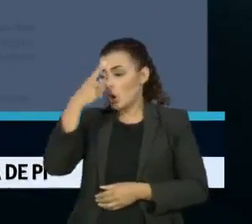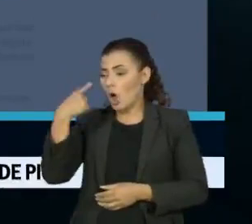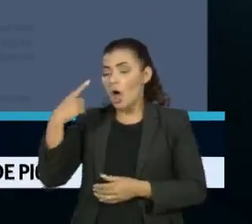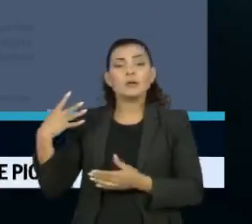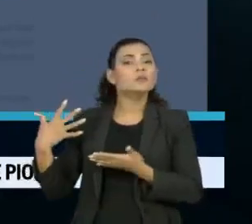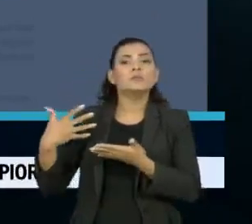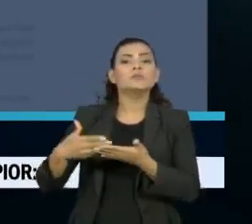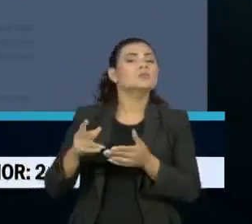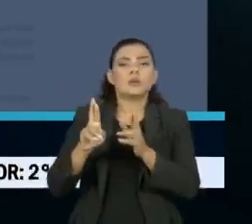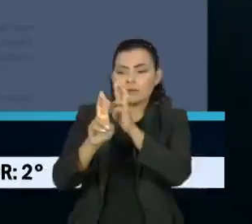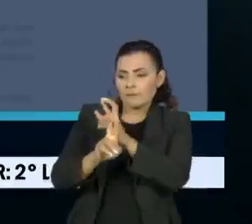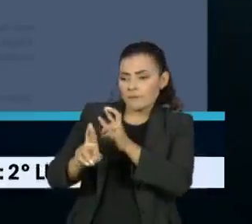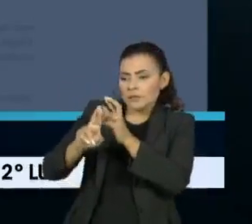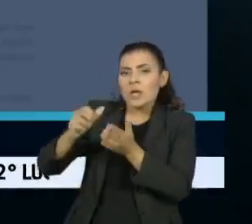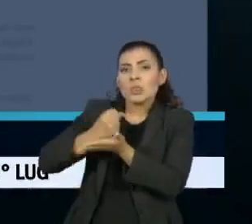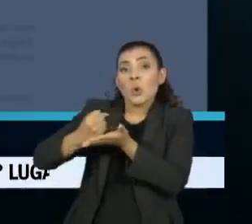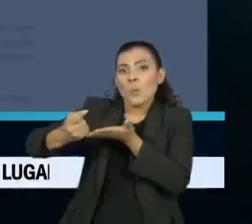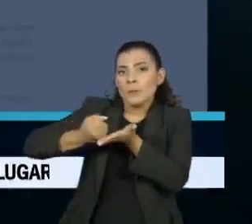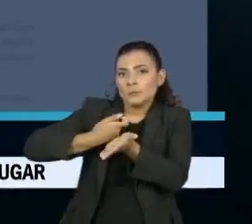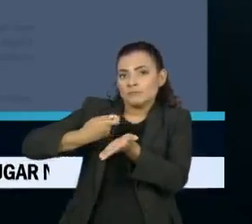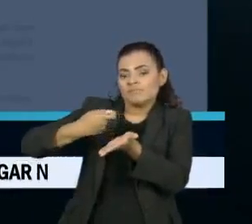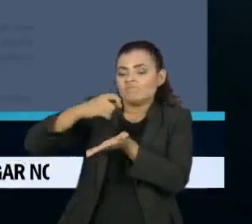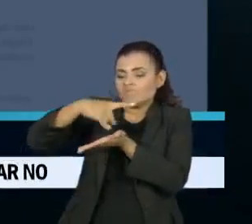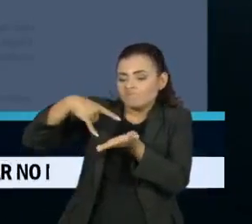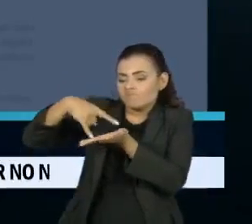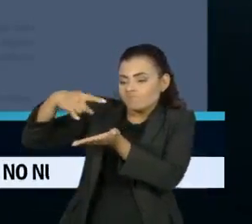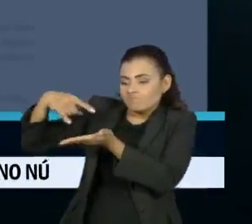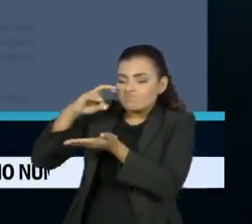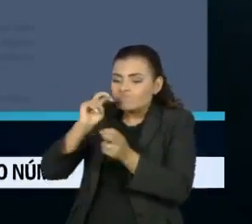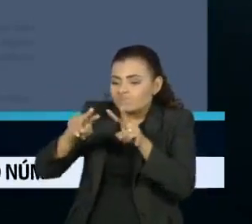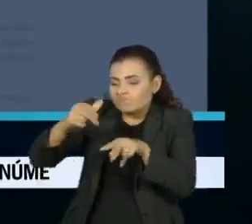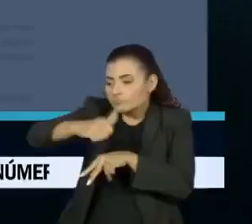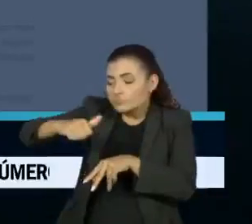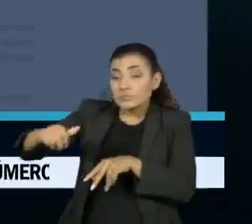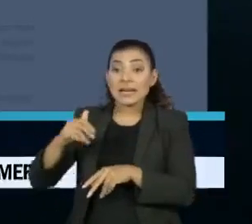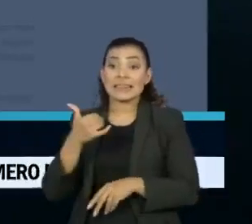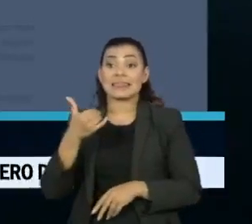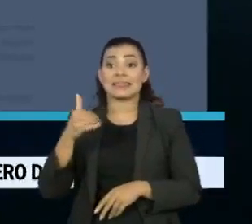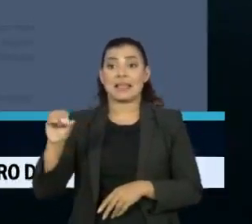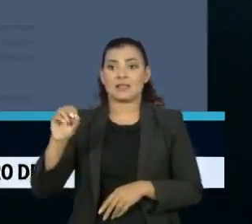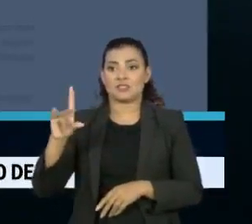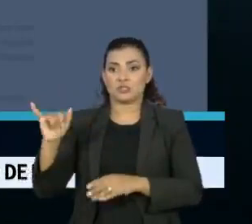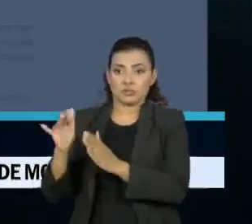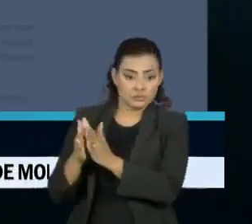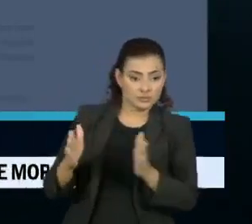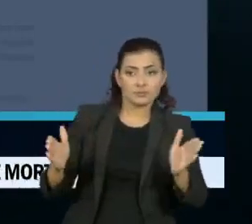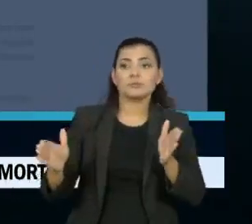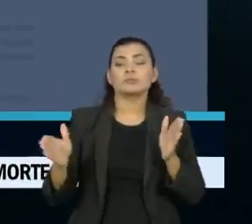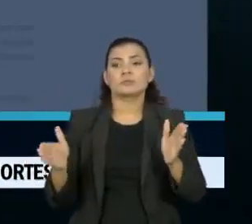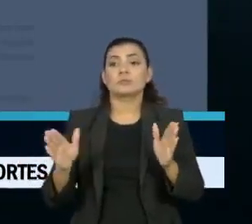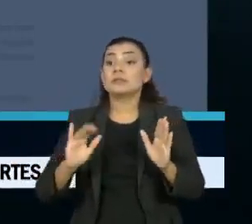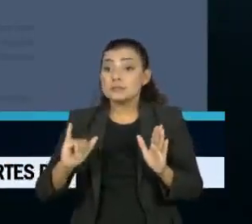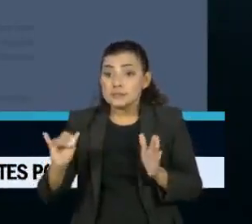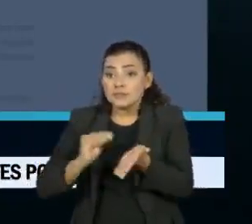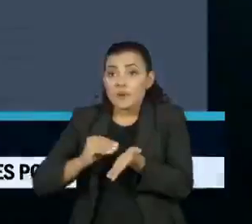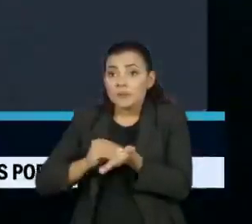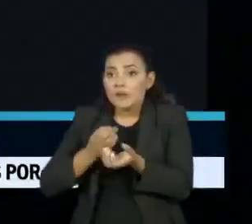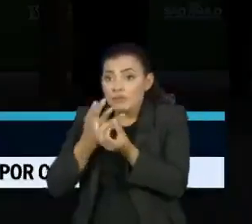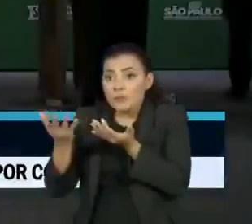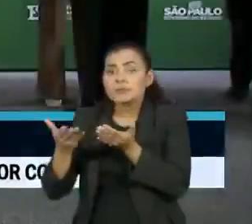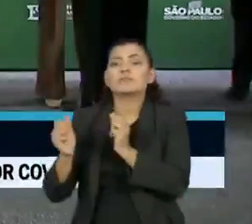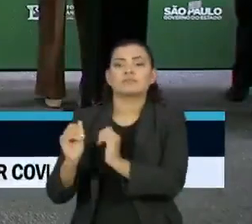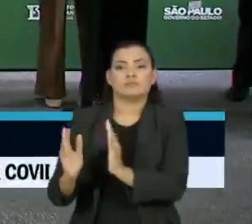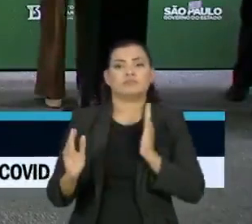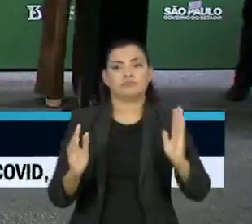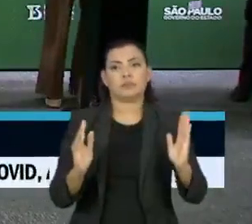usadas para fazer uma triagem dos documentos. A análise deve ser feita em 10 dias, mas o prazo pode ser ampliado caso falte alguma informação.